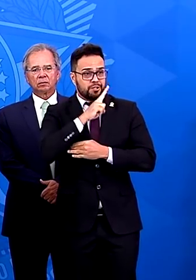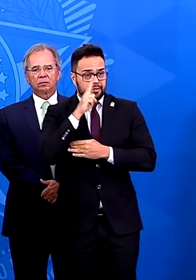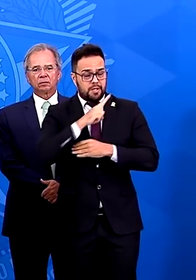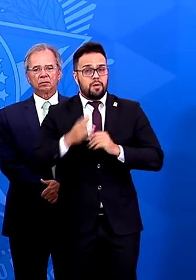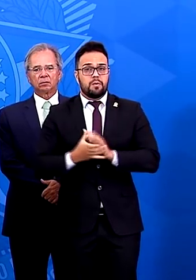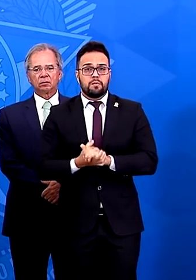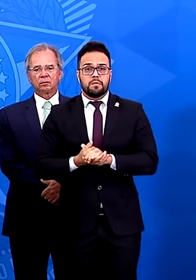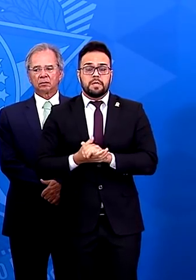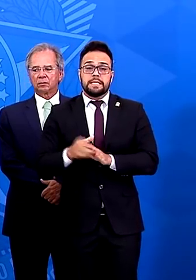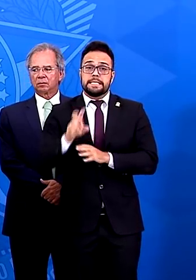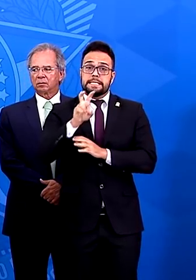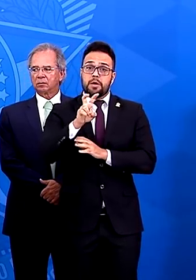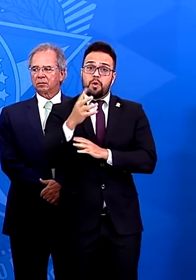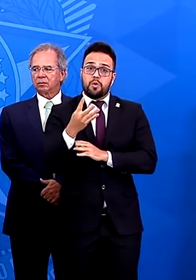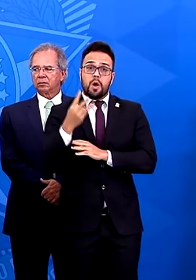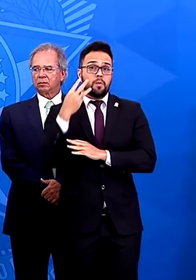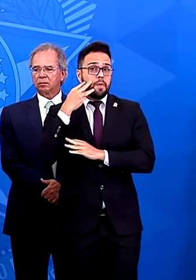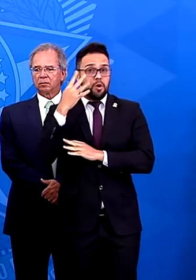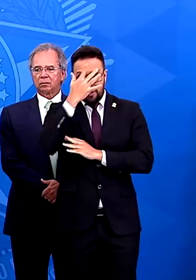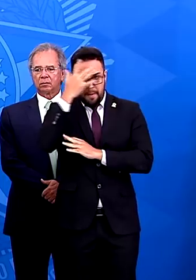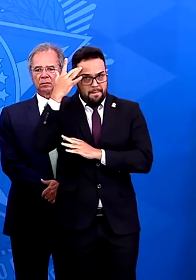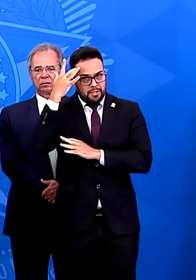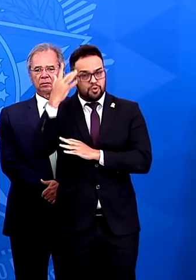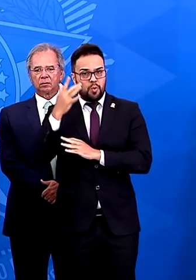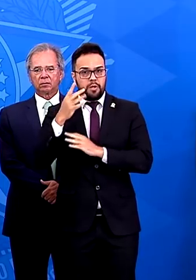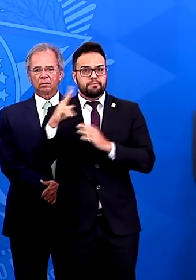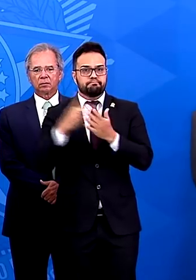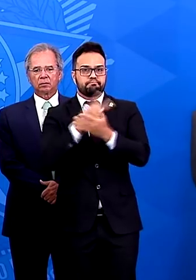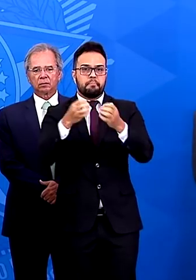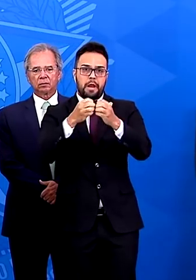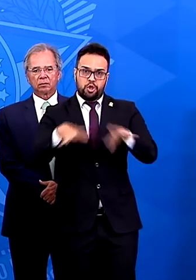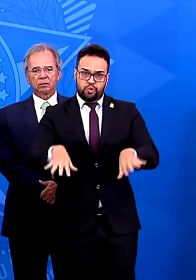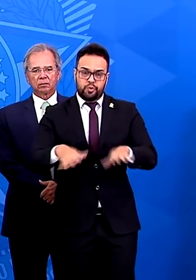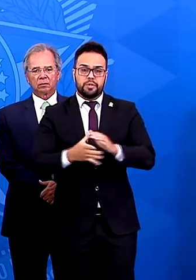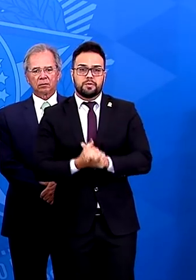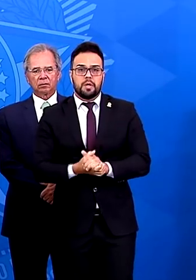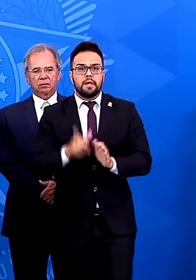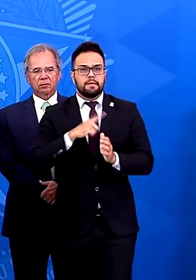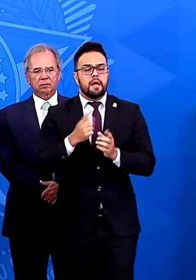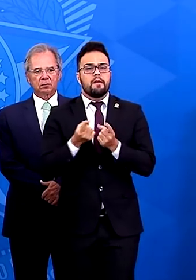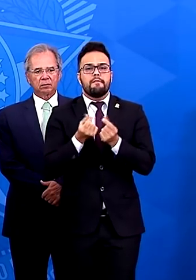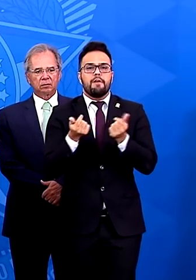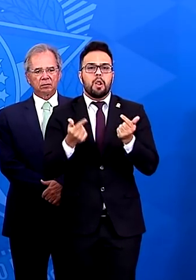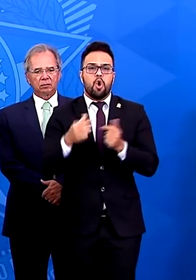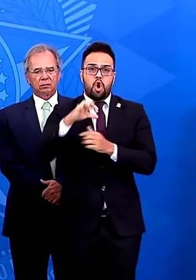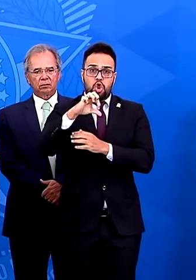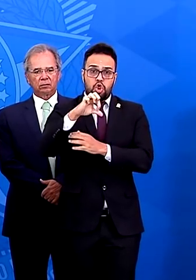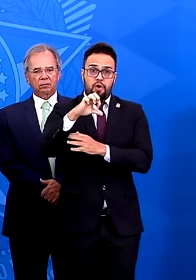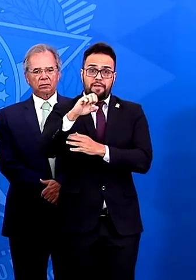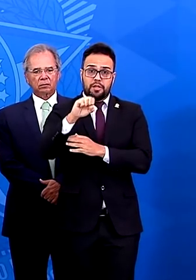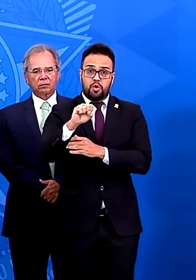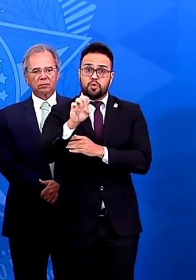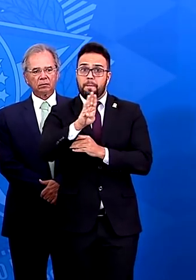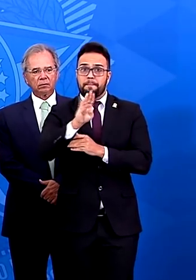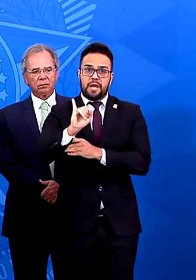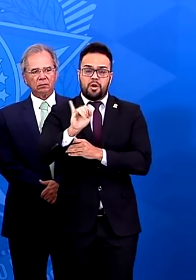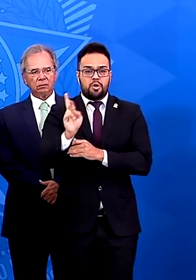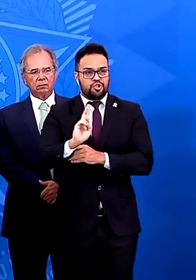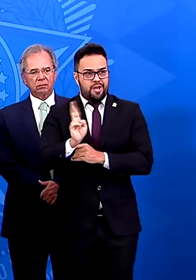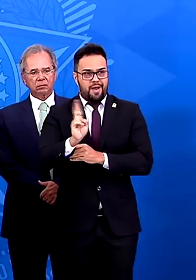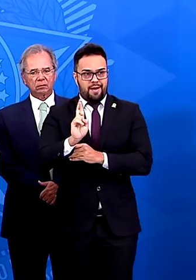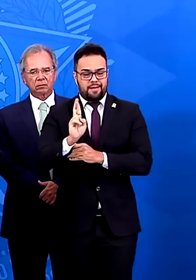onde 54 milhões de pessoas serão atingidas. É um custo de aproximadamente 98 bilhões de reais